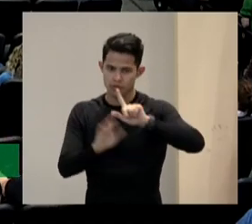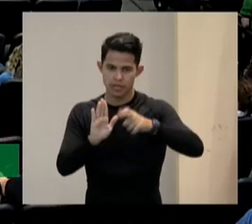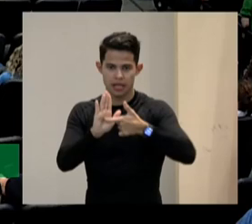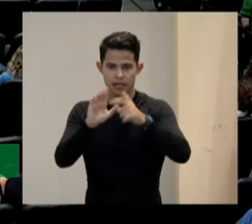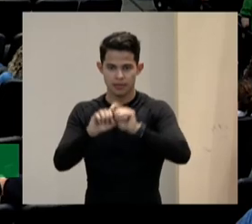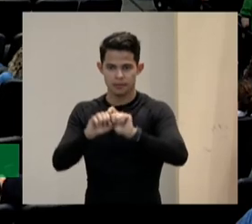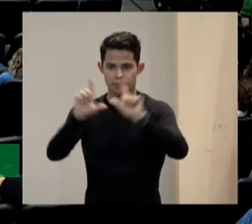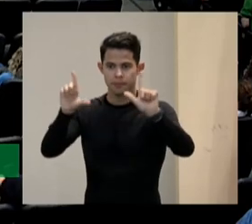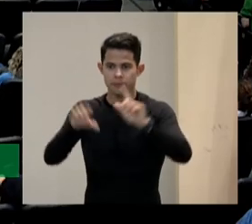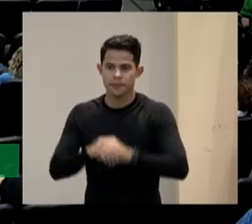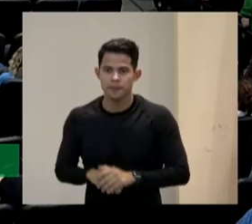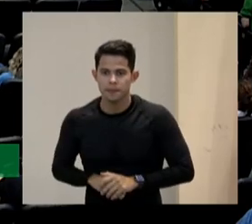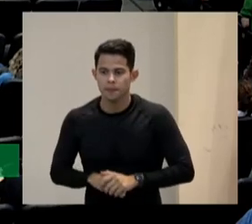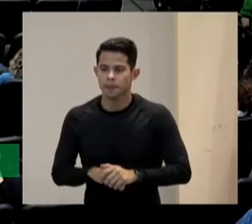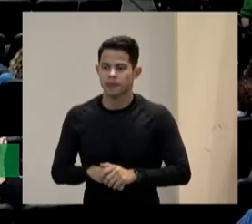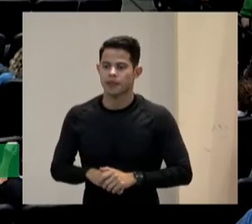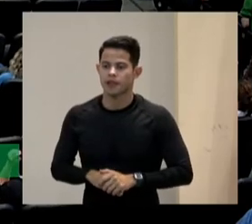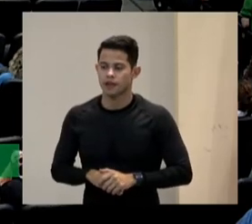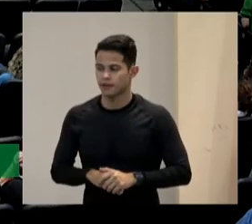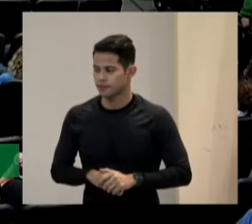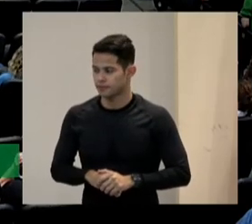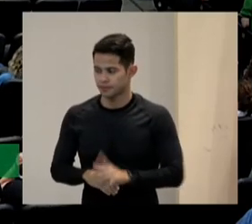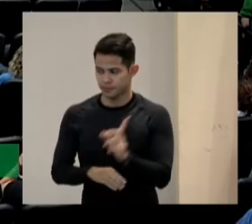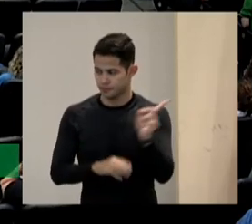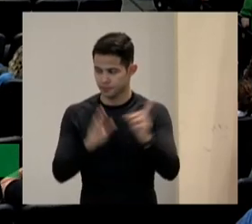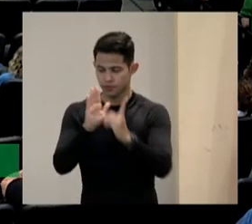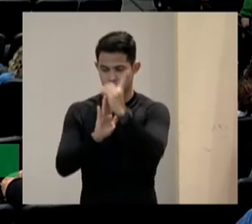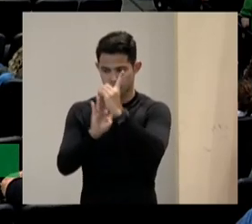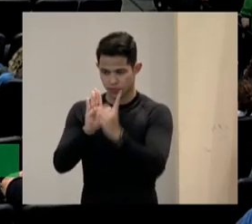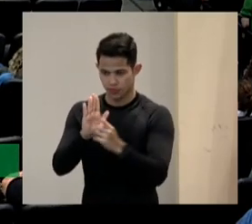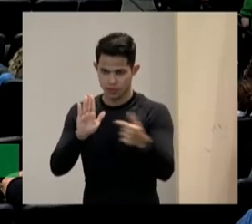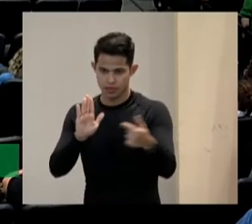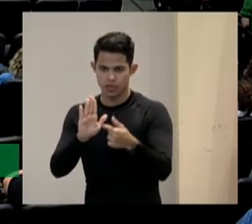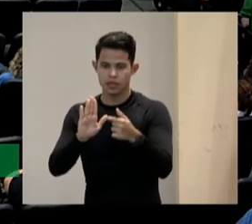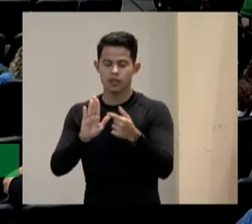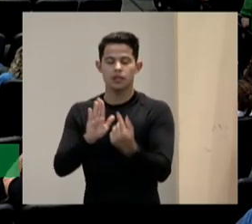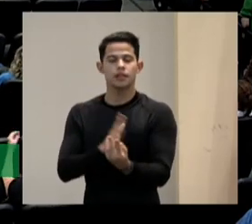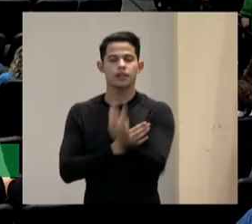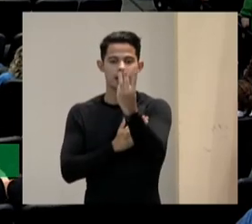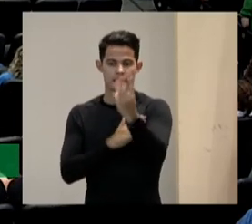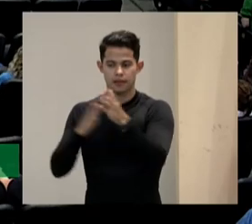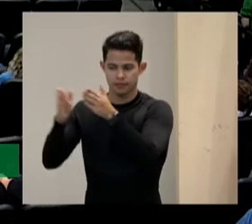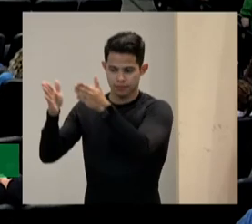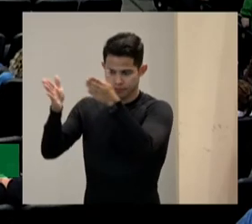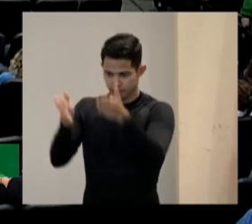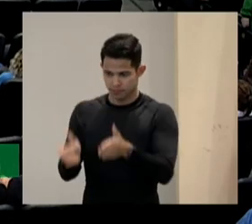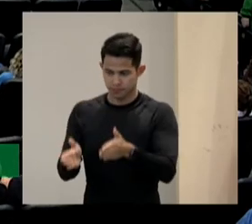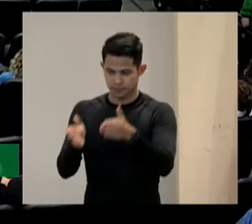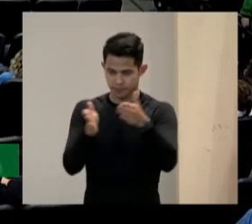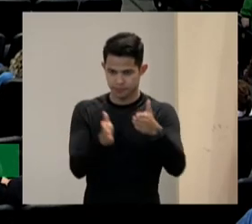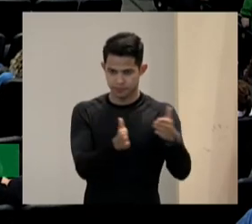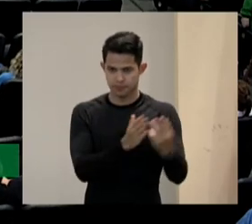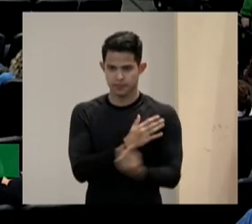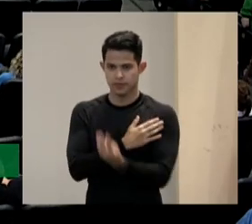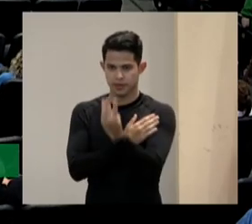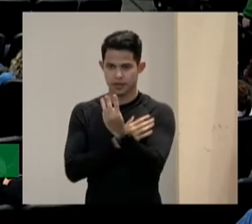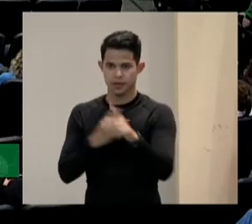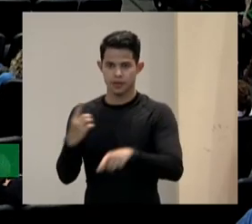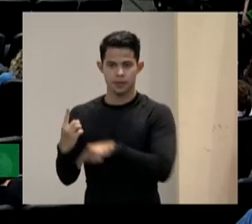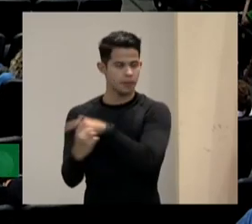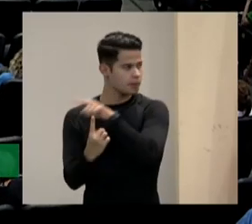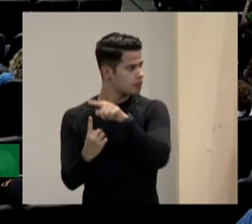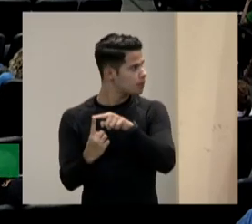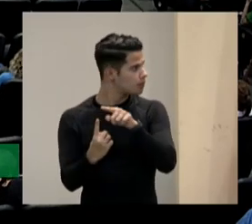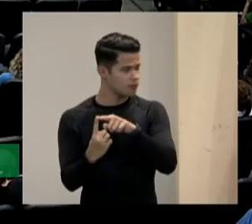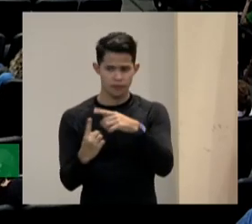directrices se organizan esta organização en três partes a parte primeira que serían os principios que